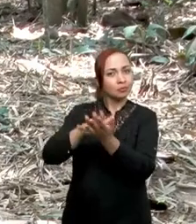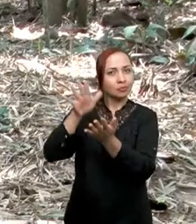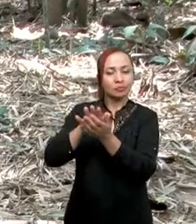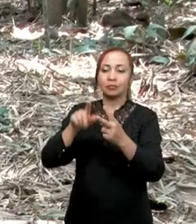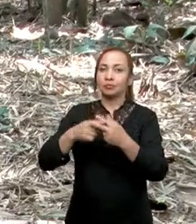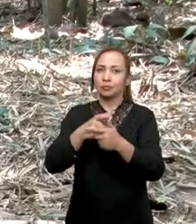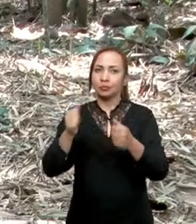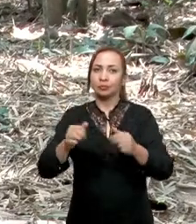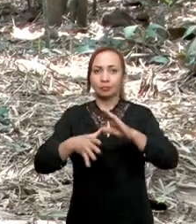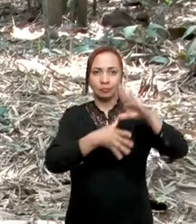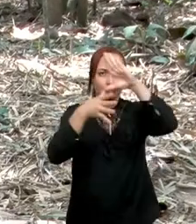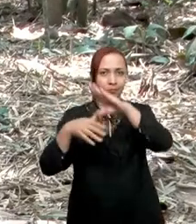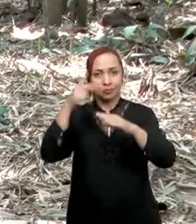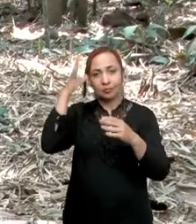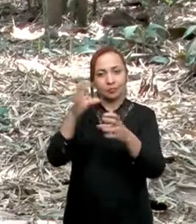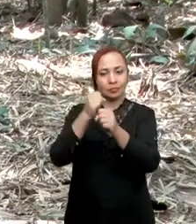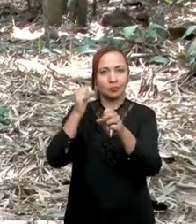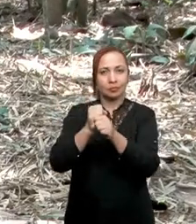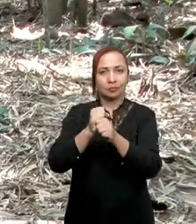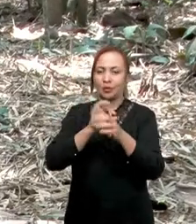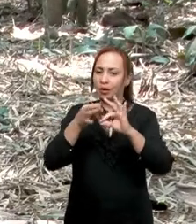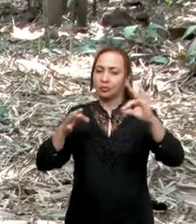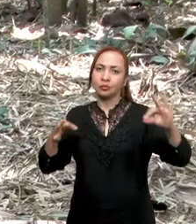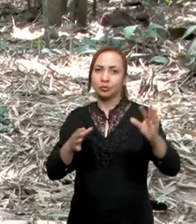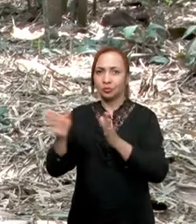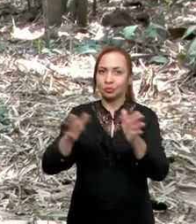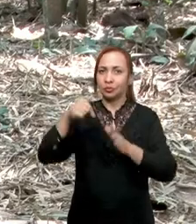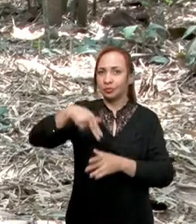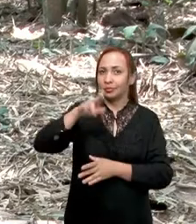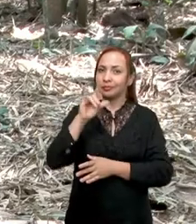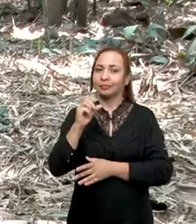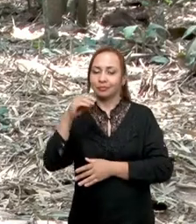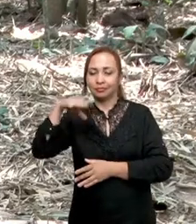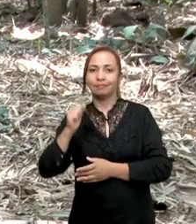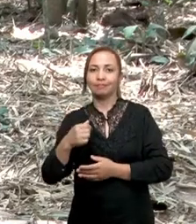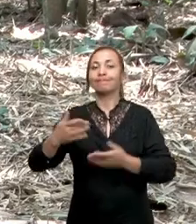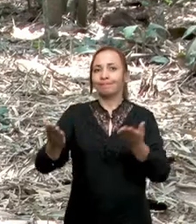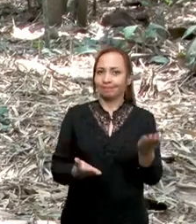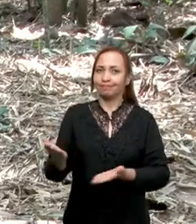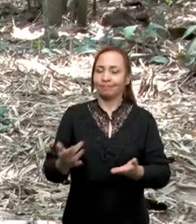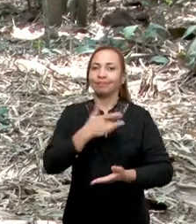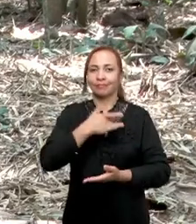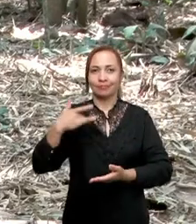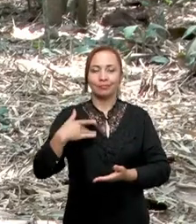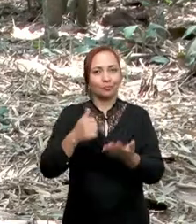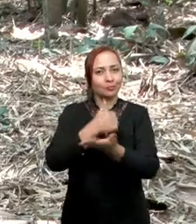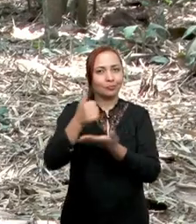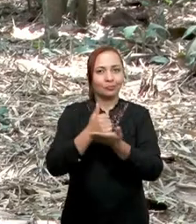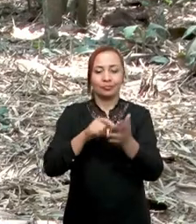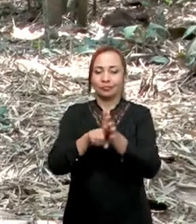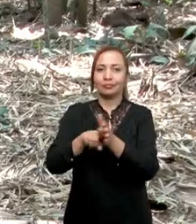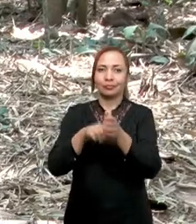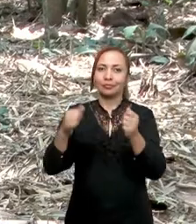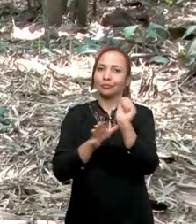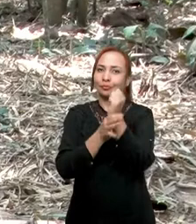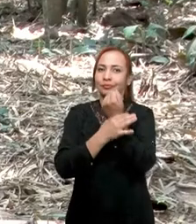produz mapas para calcular as distâncias entre as comunidades quilombolas e os serviços básicos de saúde. A pesquisa pode ajudar